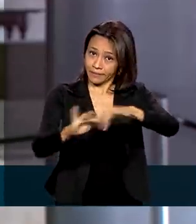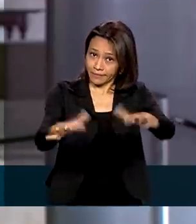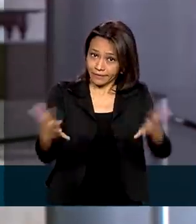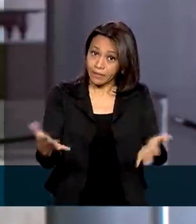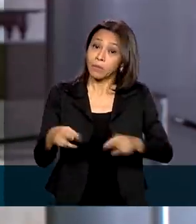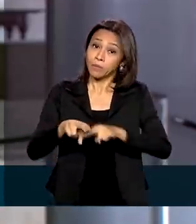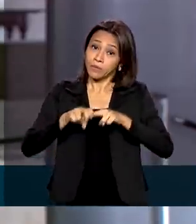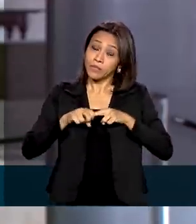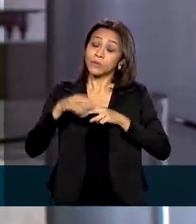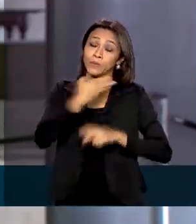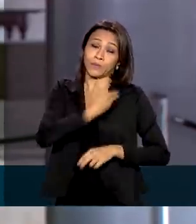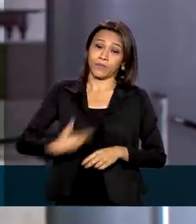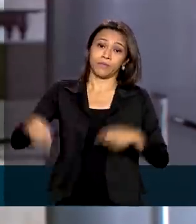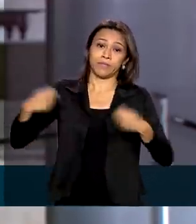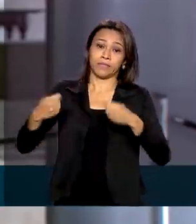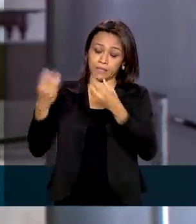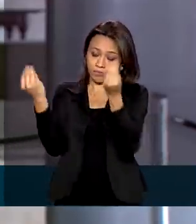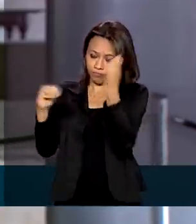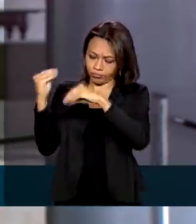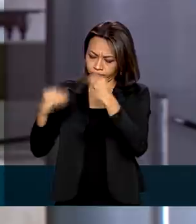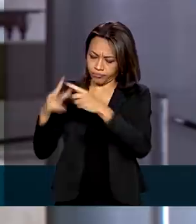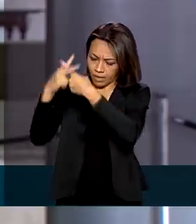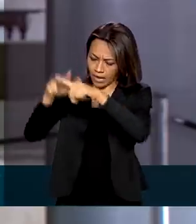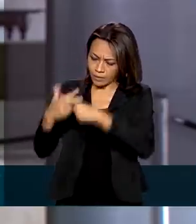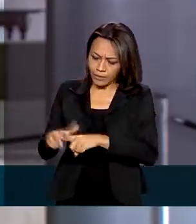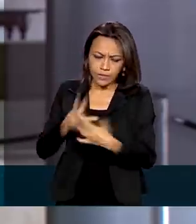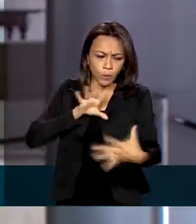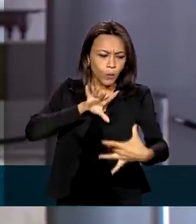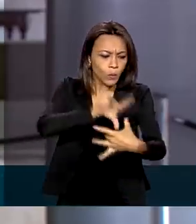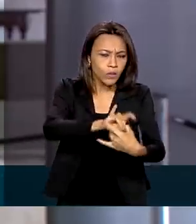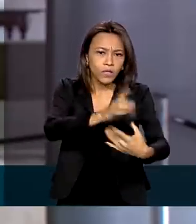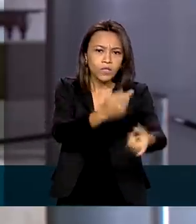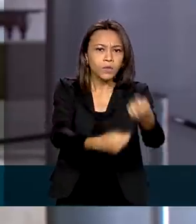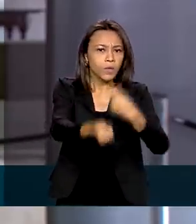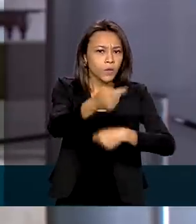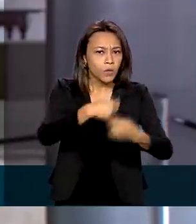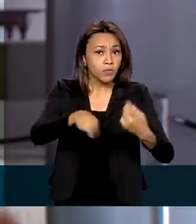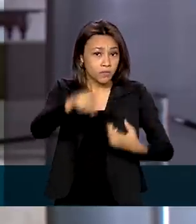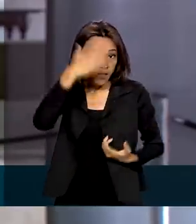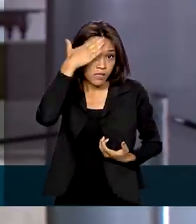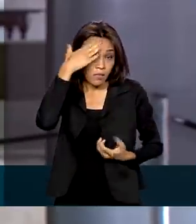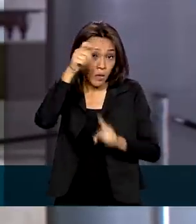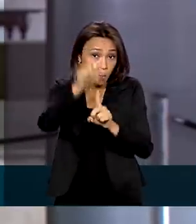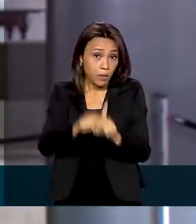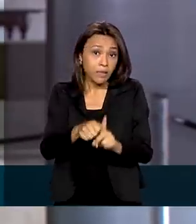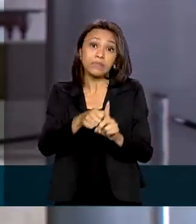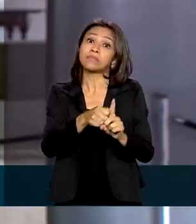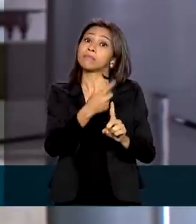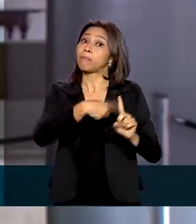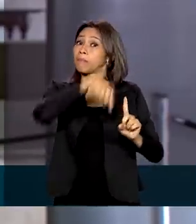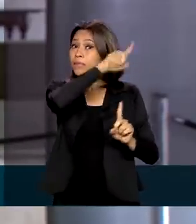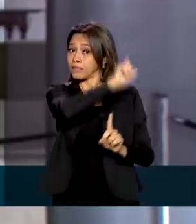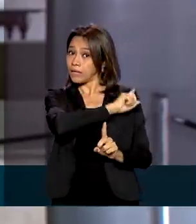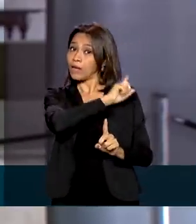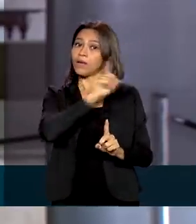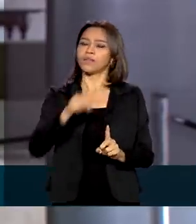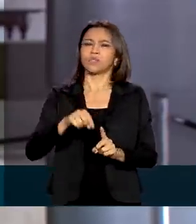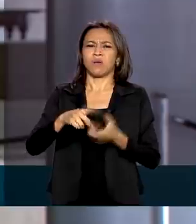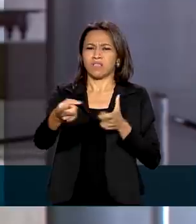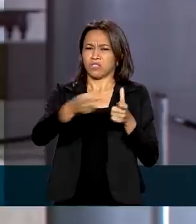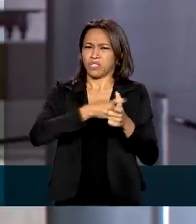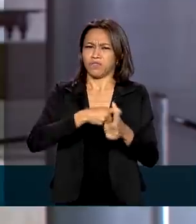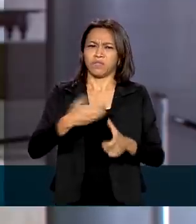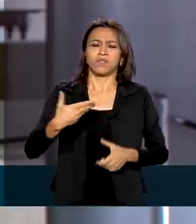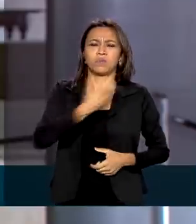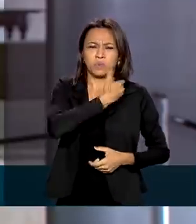agora uma atualização do cenário econômico. Só para se ter uma ideia, no mês passado, o déficit nas contas do governo